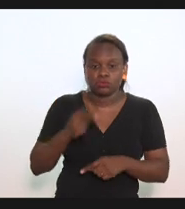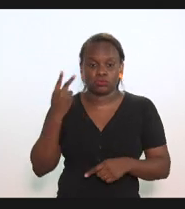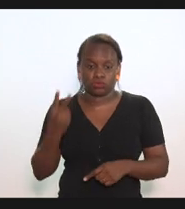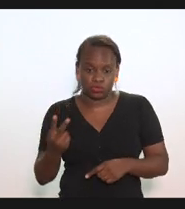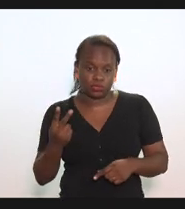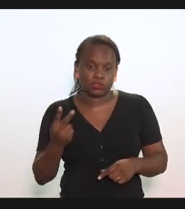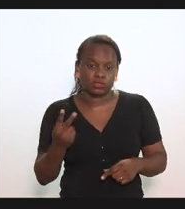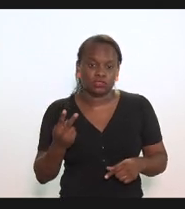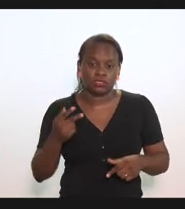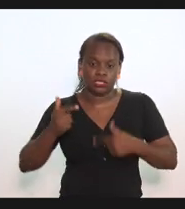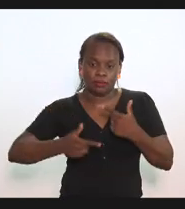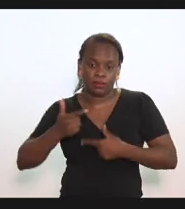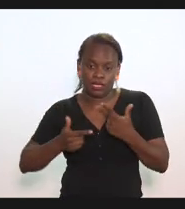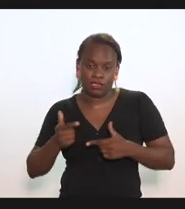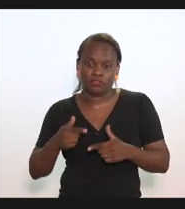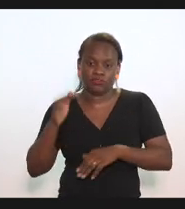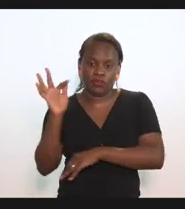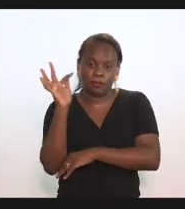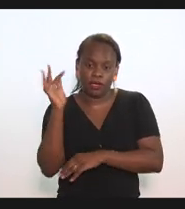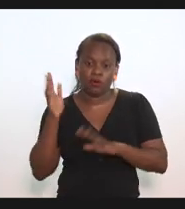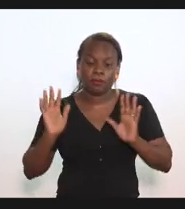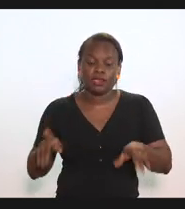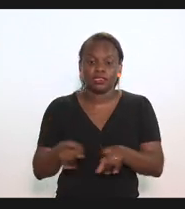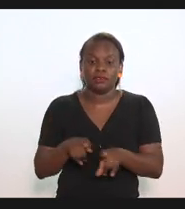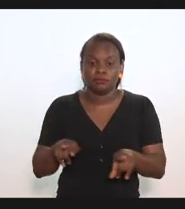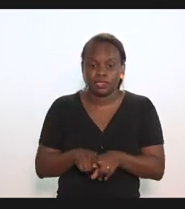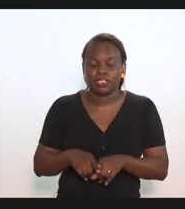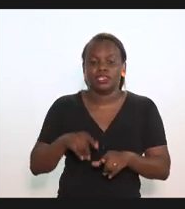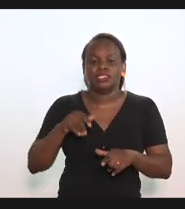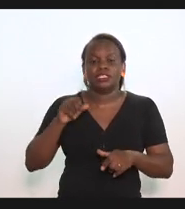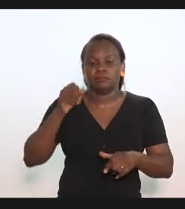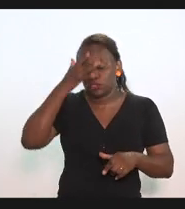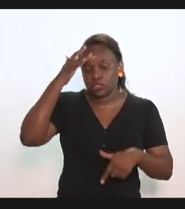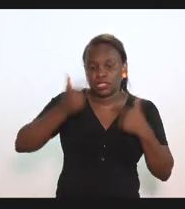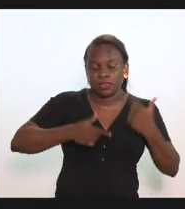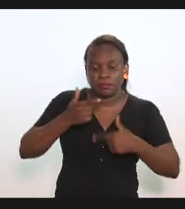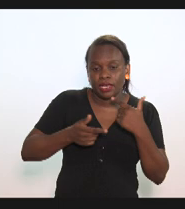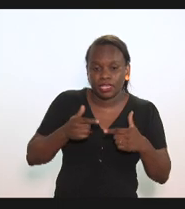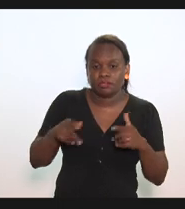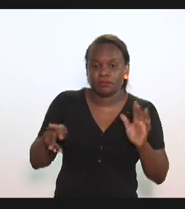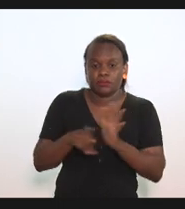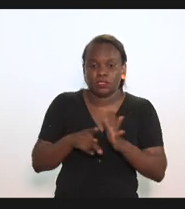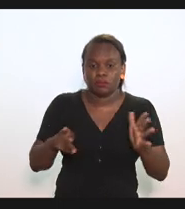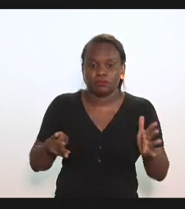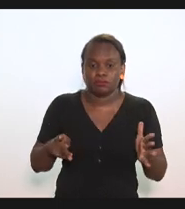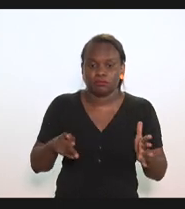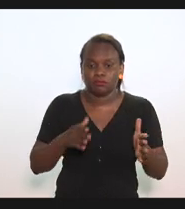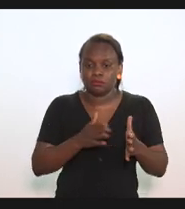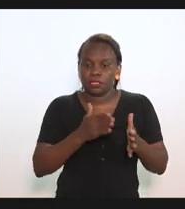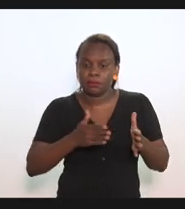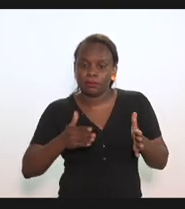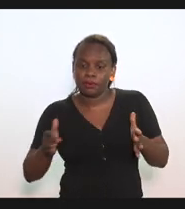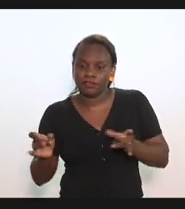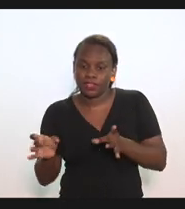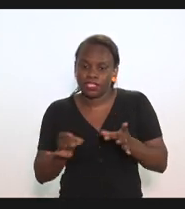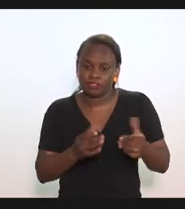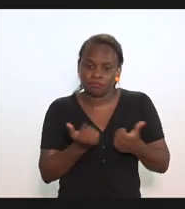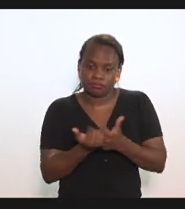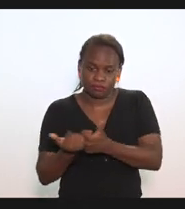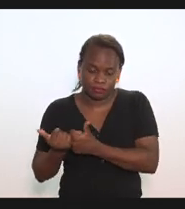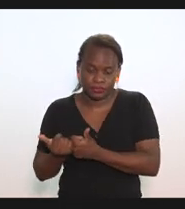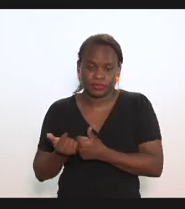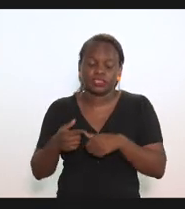empregados formais mas tantos empregados da cadeia paralela acessória